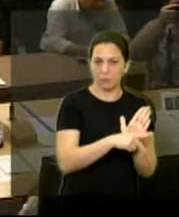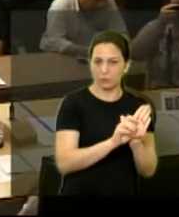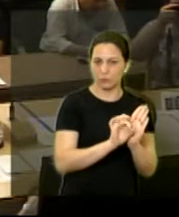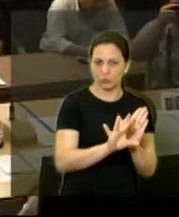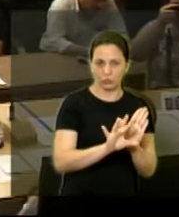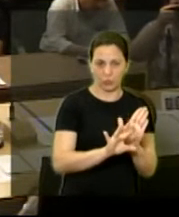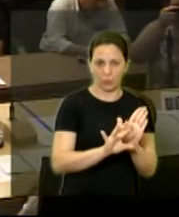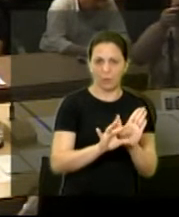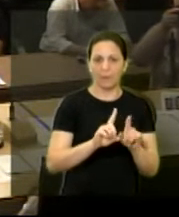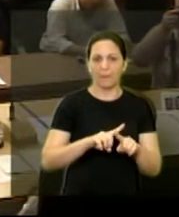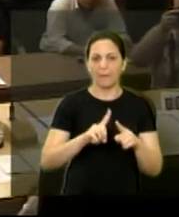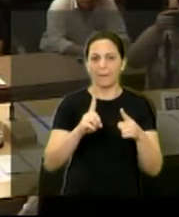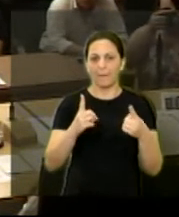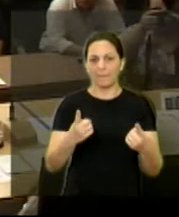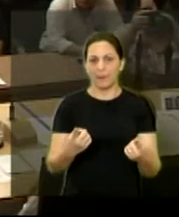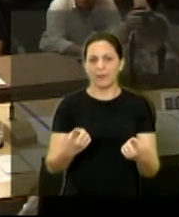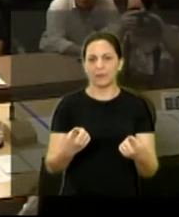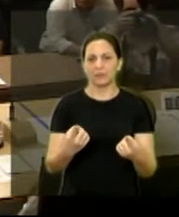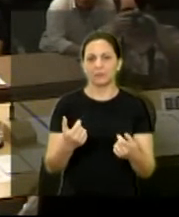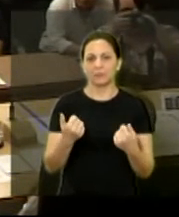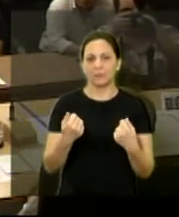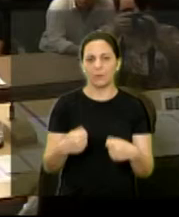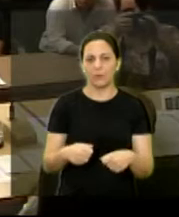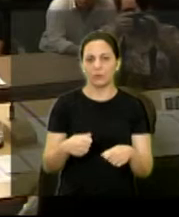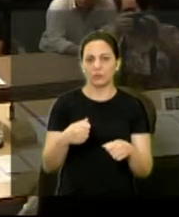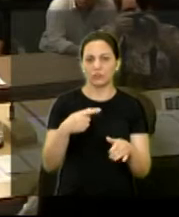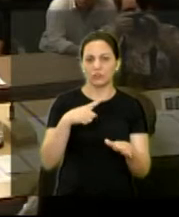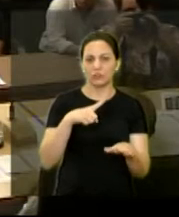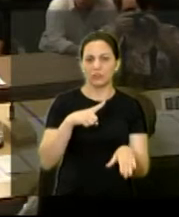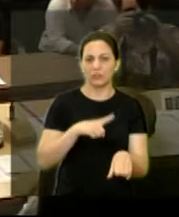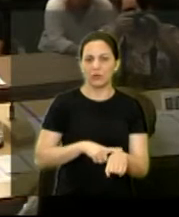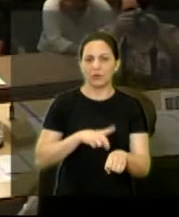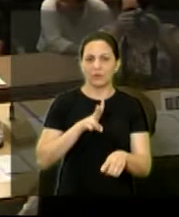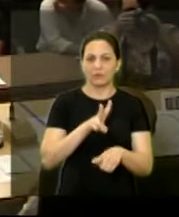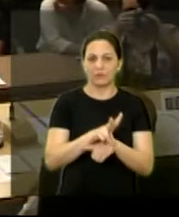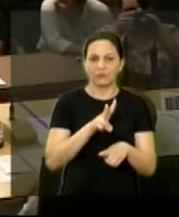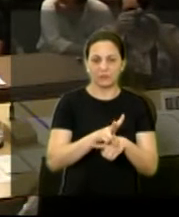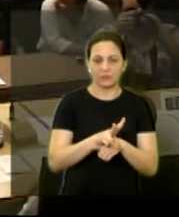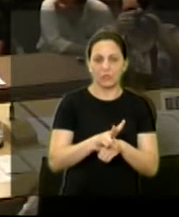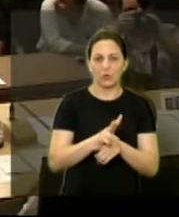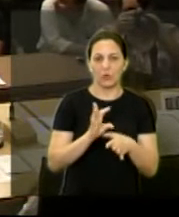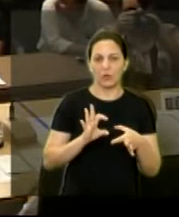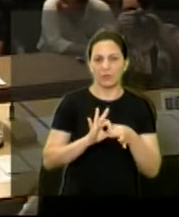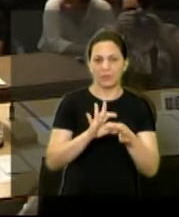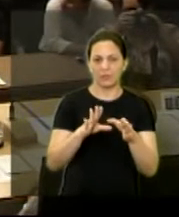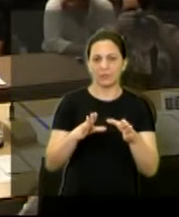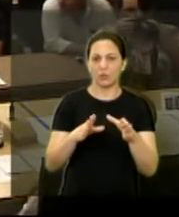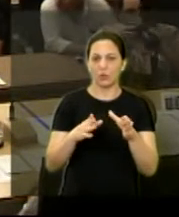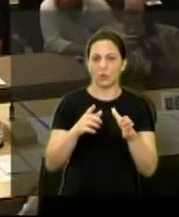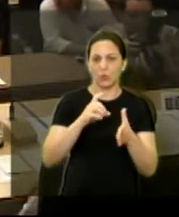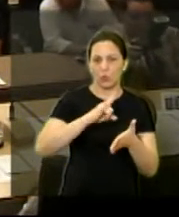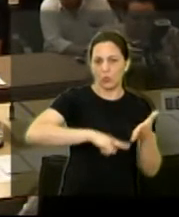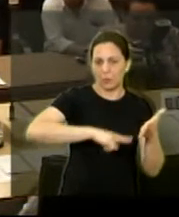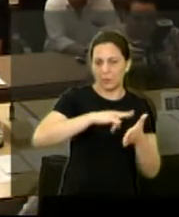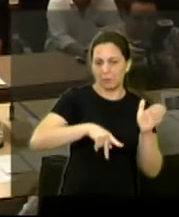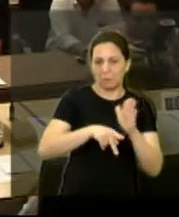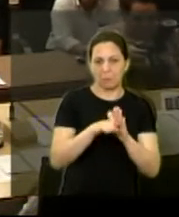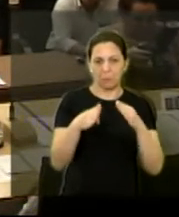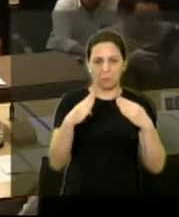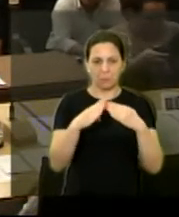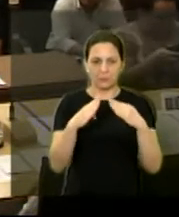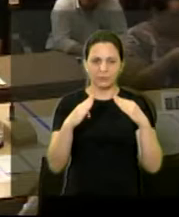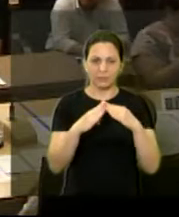a na hora da fiscalização para a expedição do abitse o fiscal verificar a